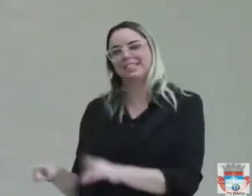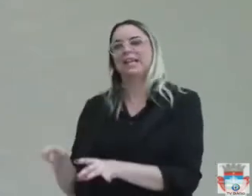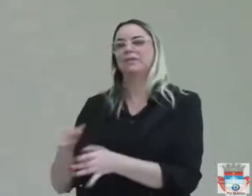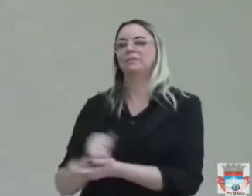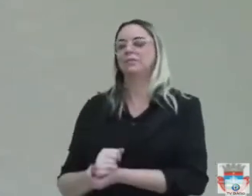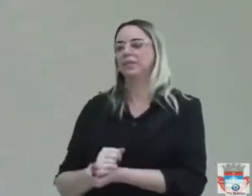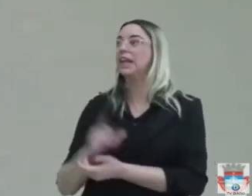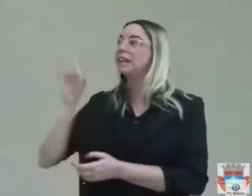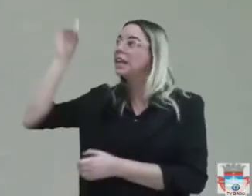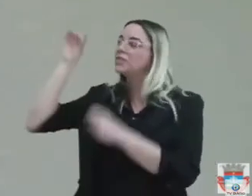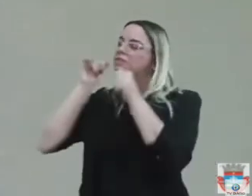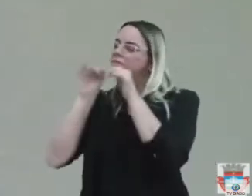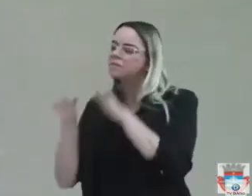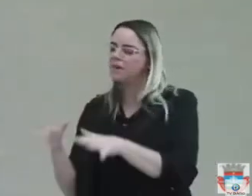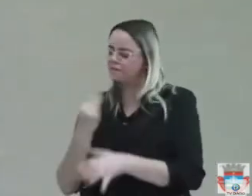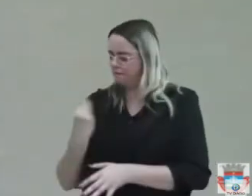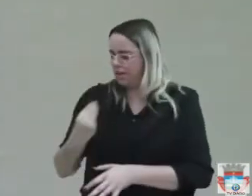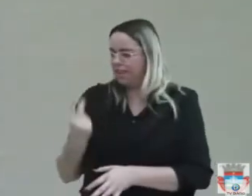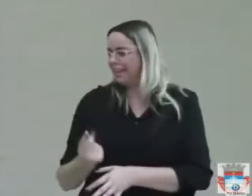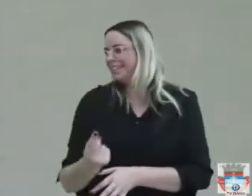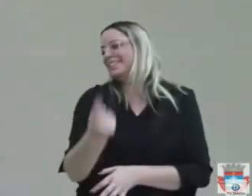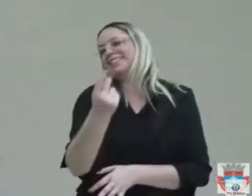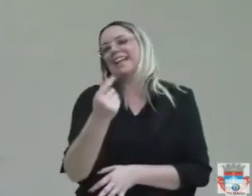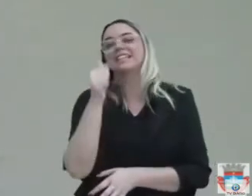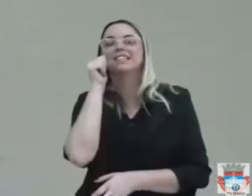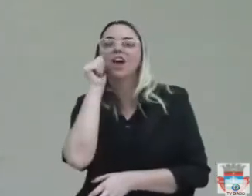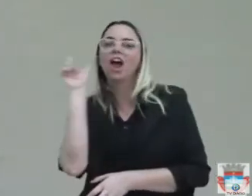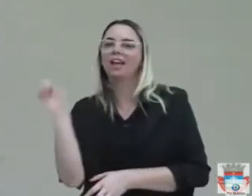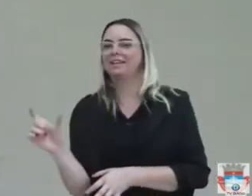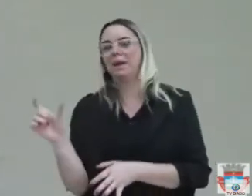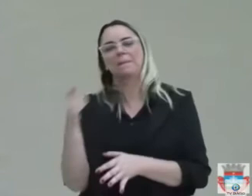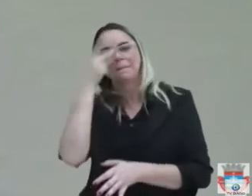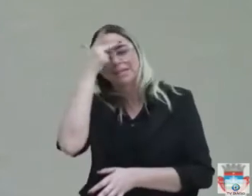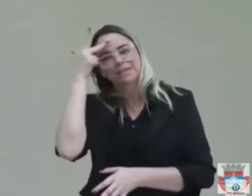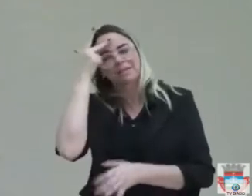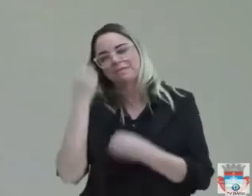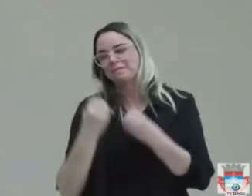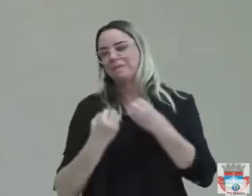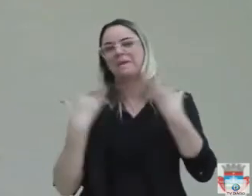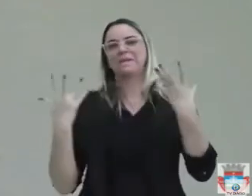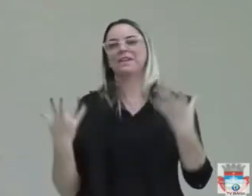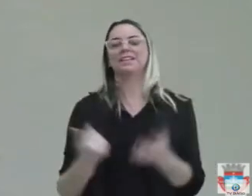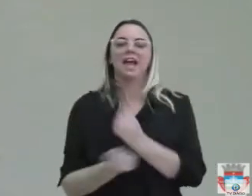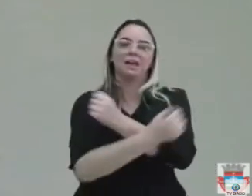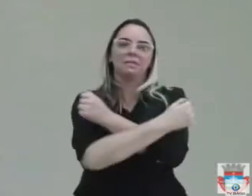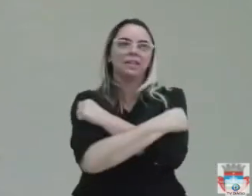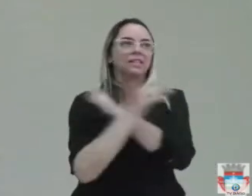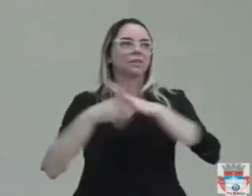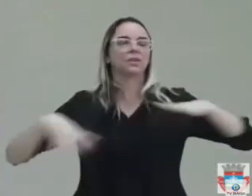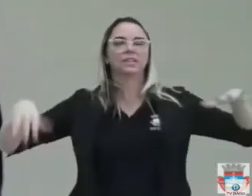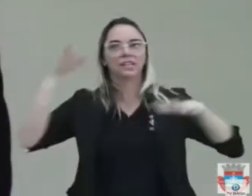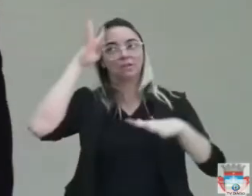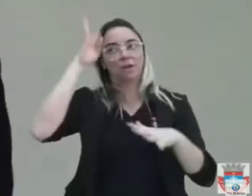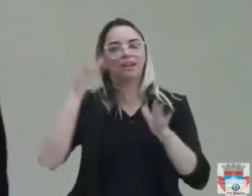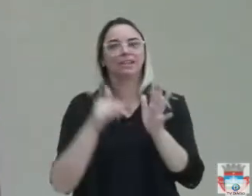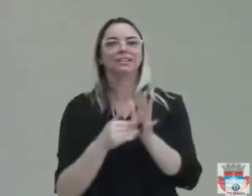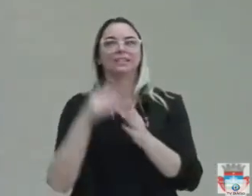que Deus lhe dê muitos anos de vida a senhora essa pessoa maravilhosa que a senhora é um abraço a todos e até a próxima quarta-feira se Deus assim nos permitir